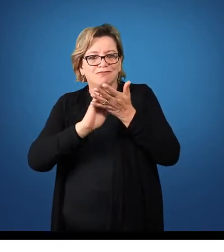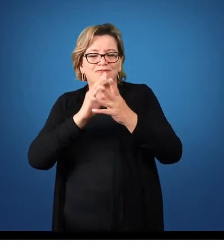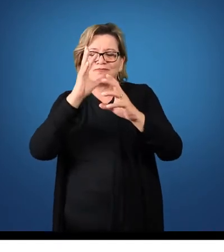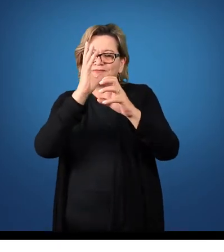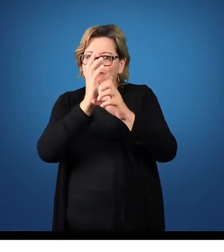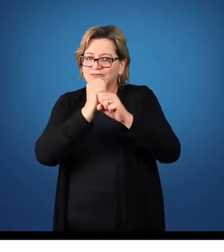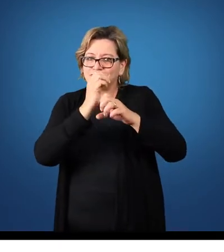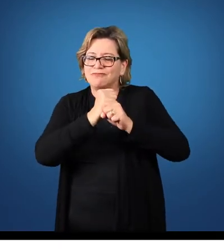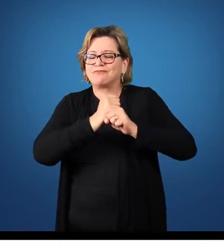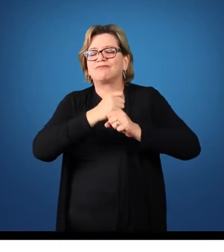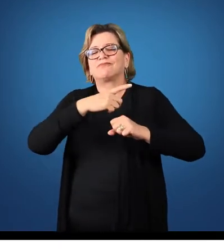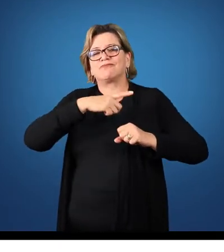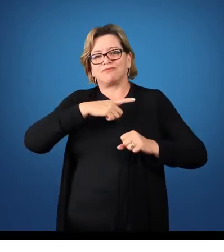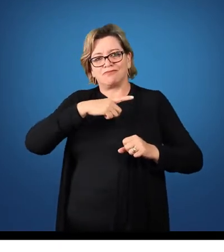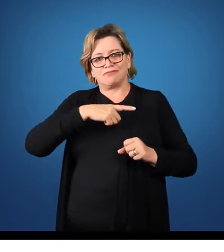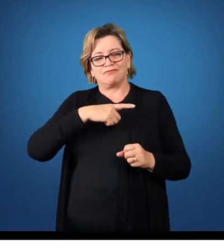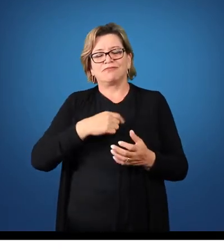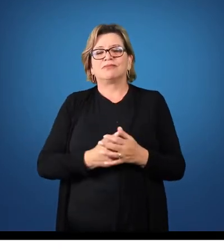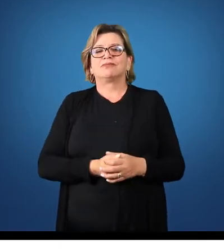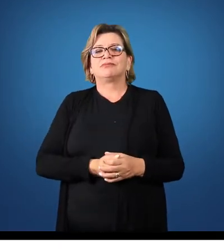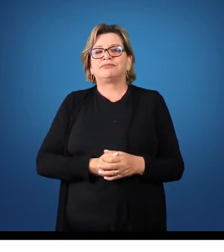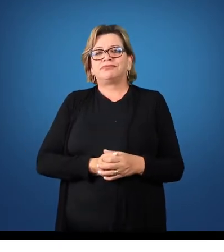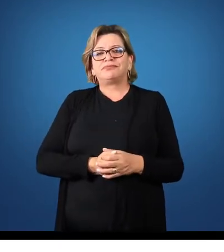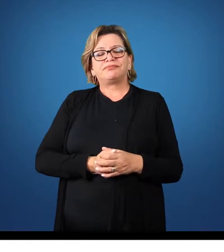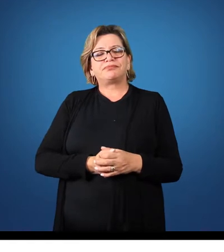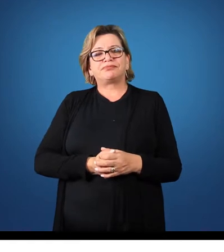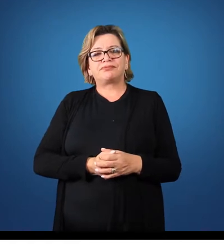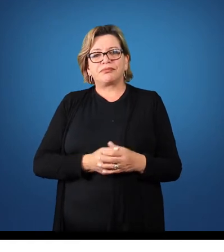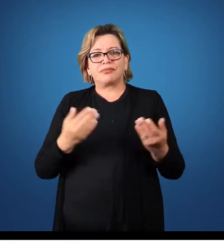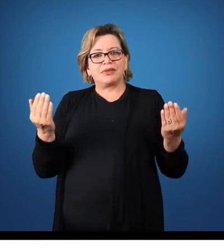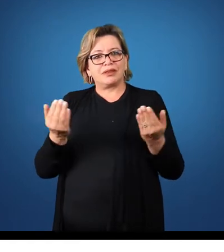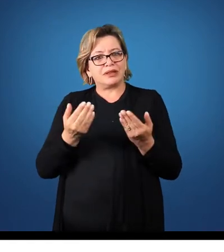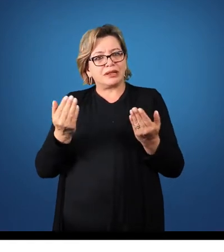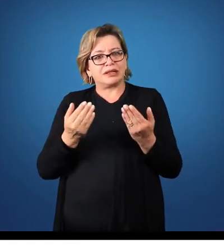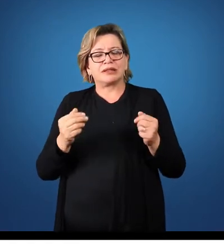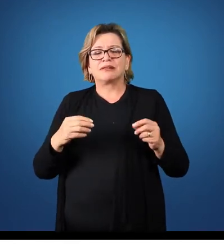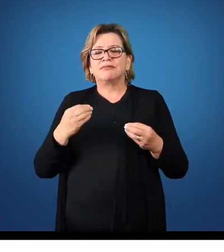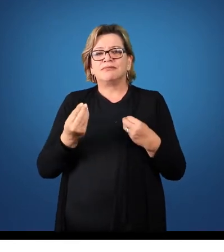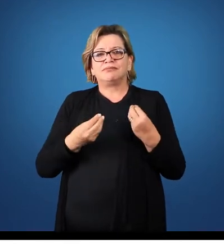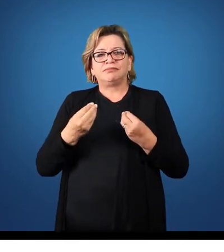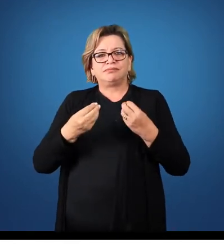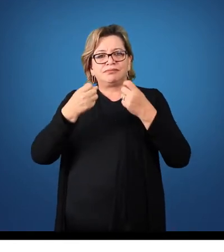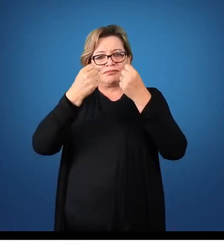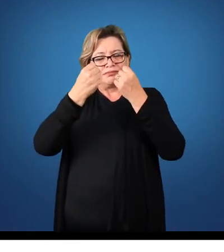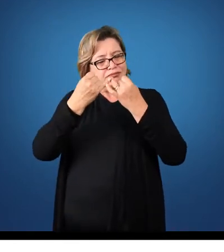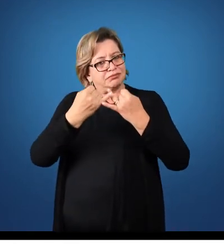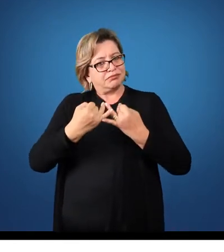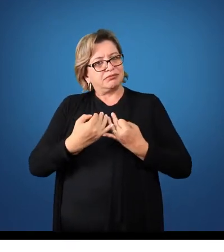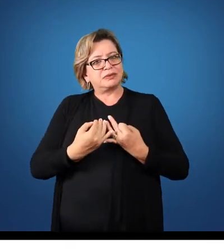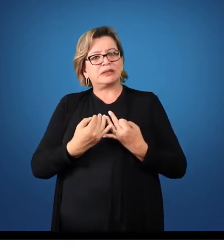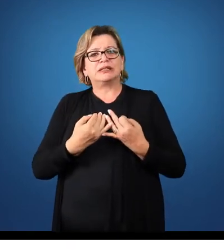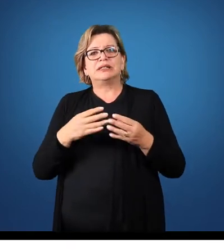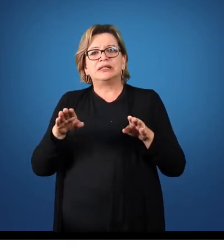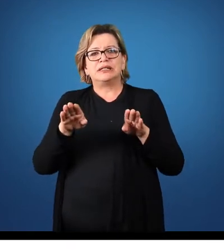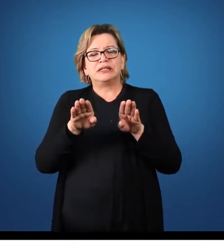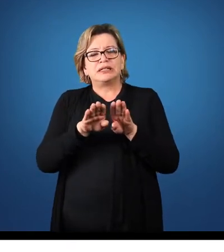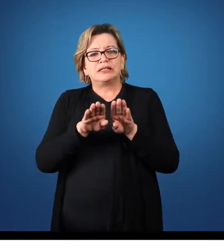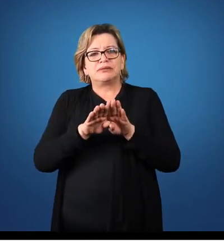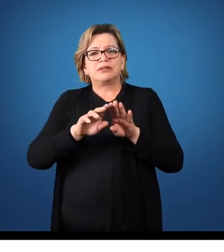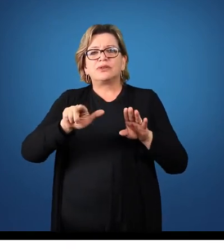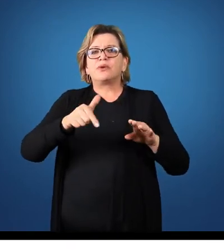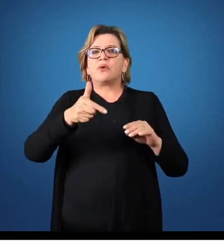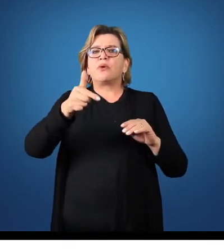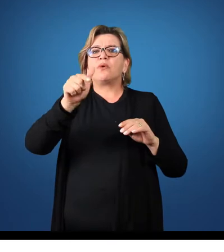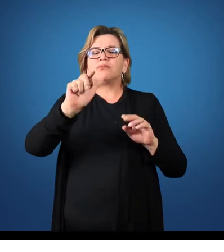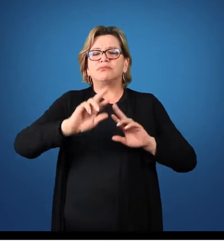são disponibilizadas pela contabilidade. Vamos então buscar uma